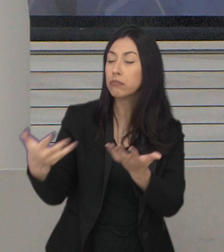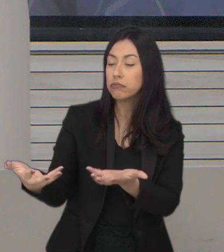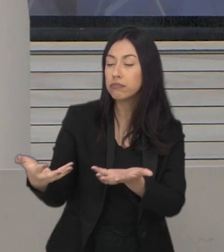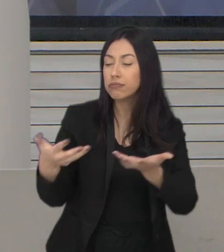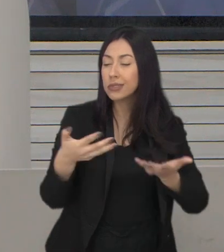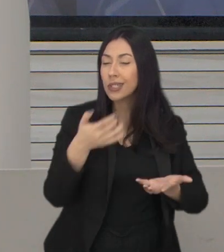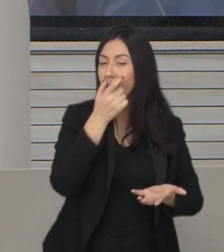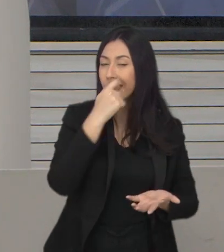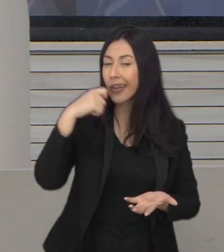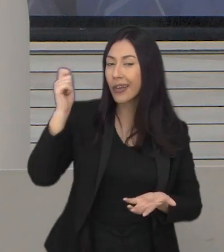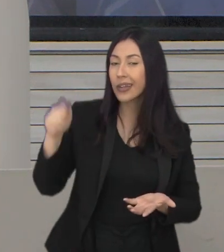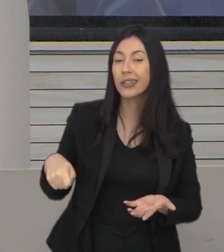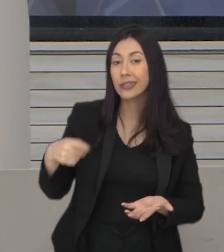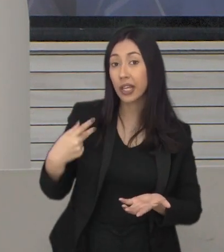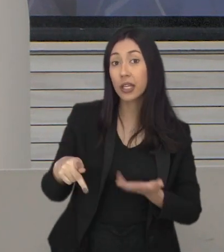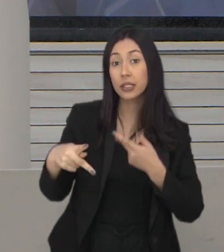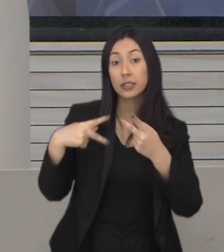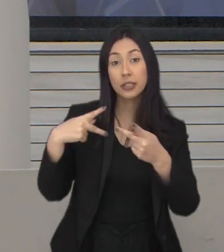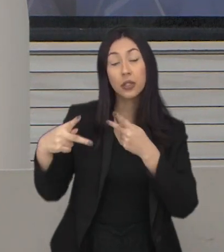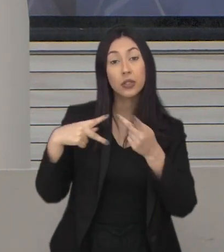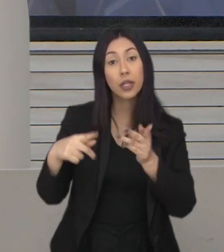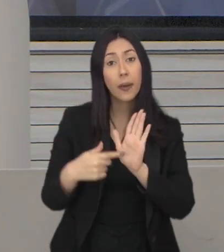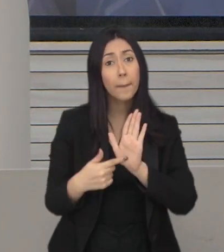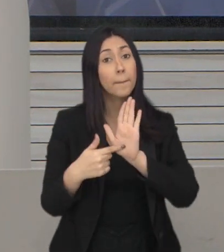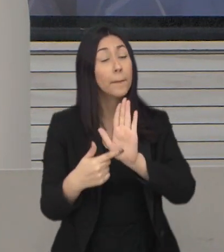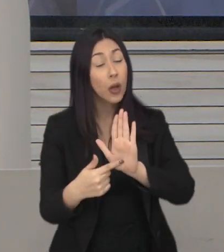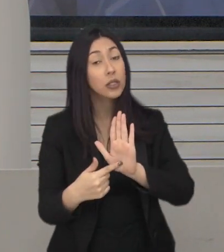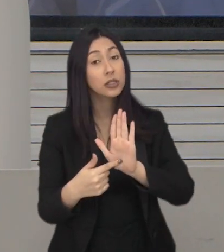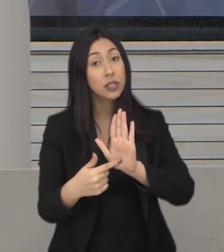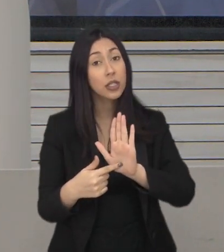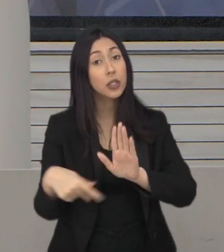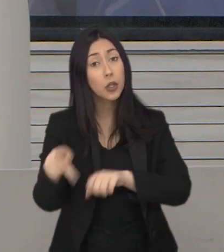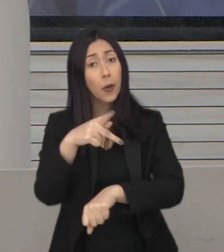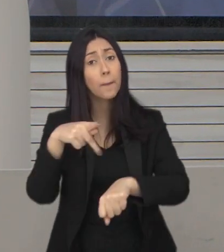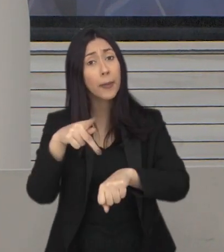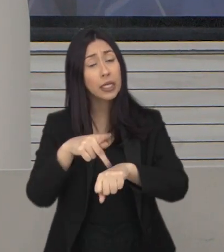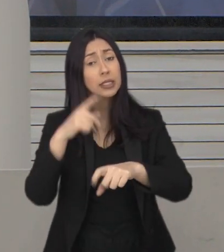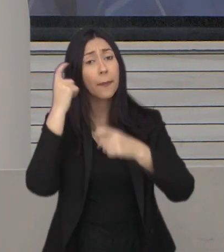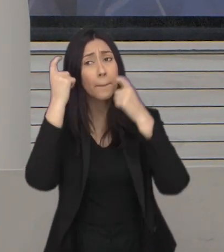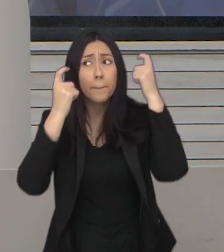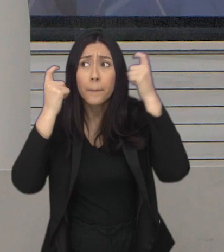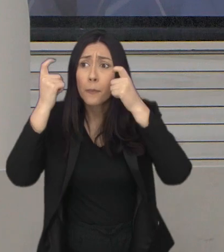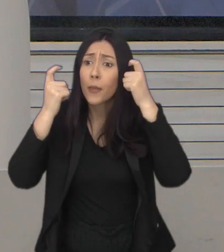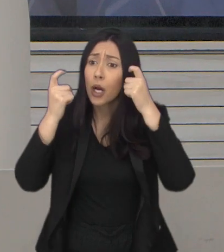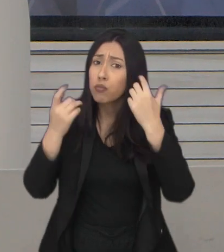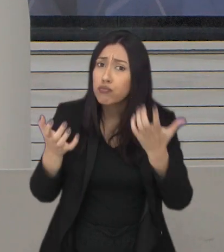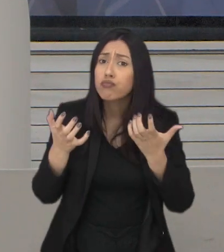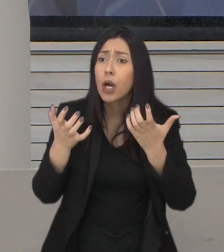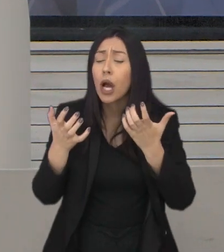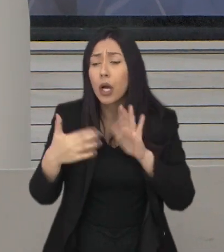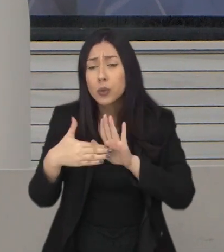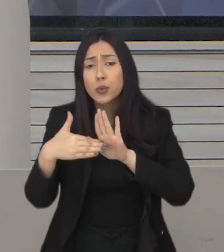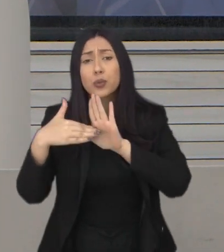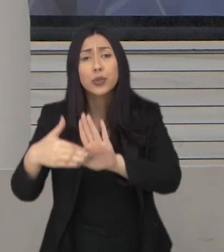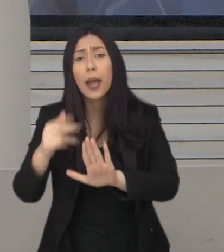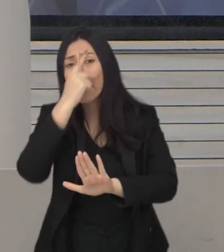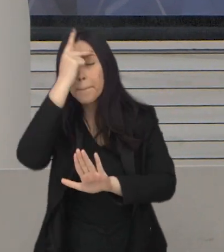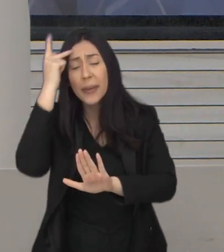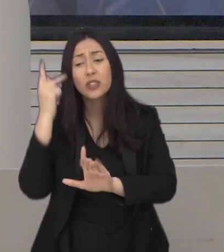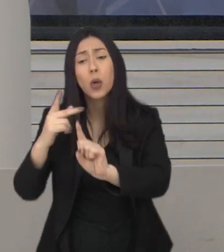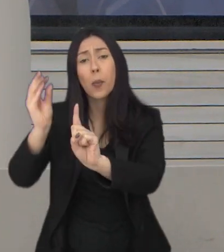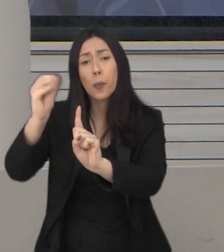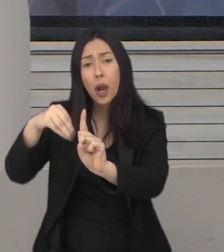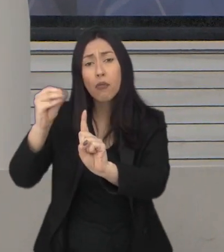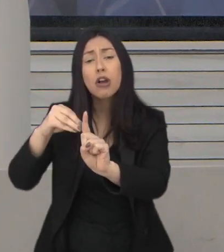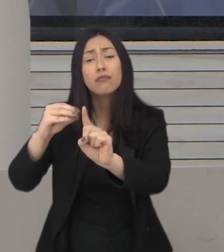lembra que a recepção aos ucranianos na cidade demonstra a preocupação do país em acolher pessoas em situação